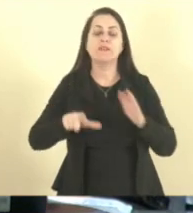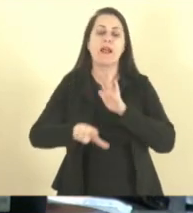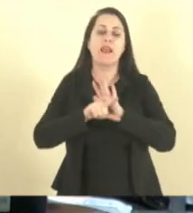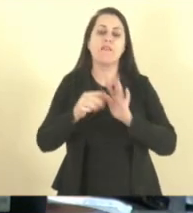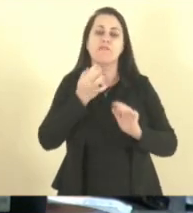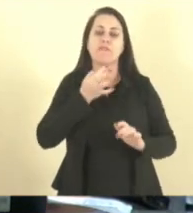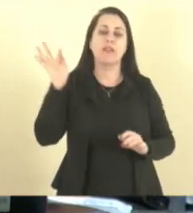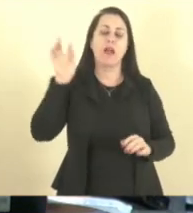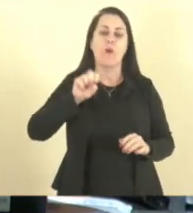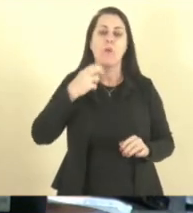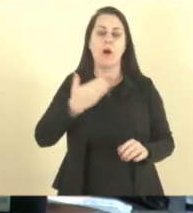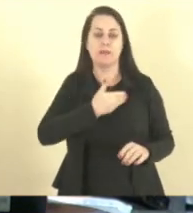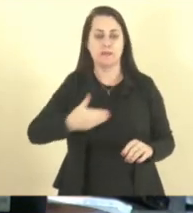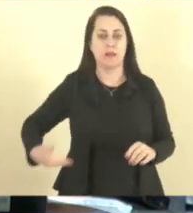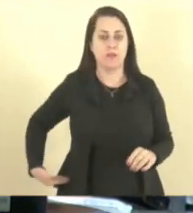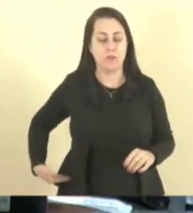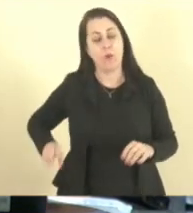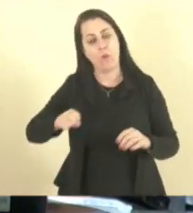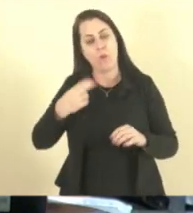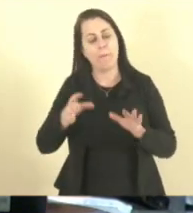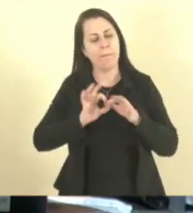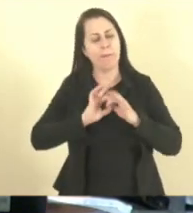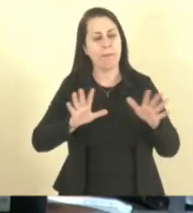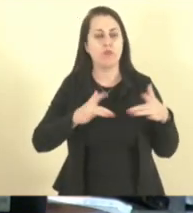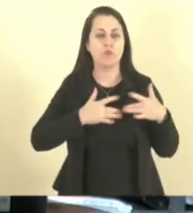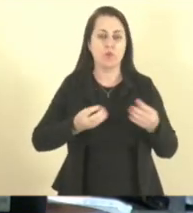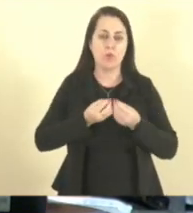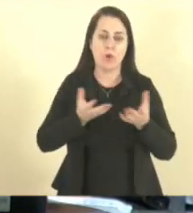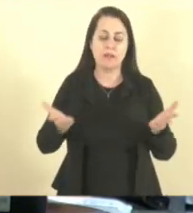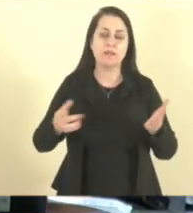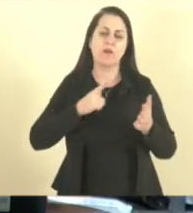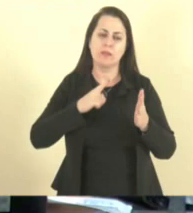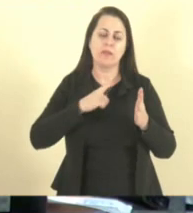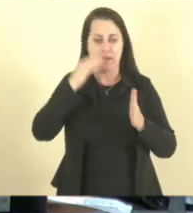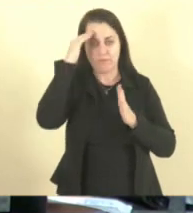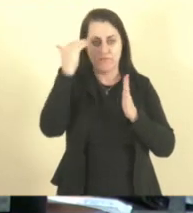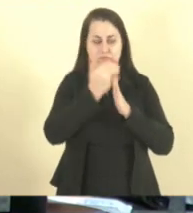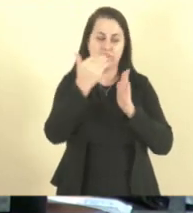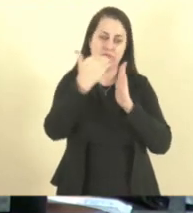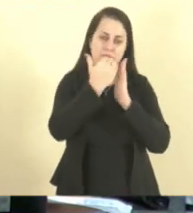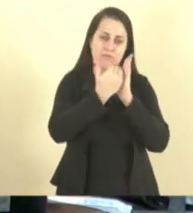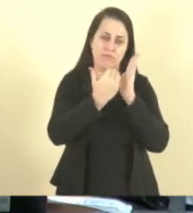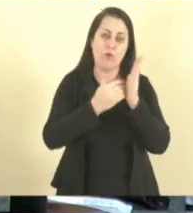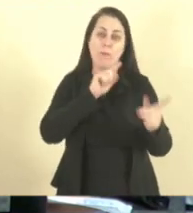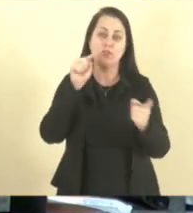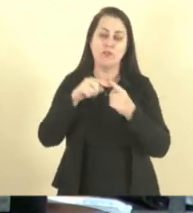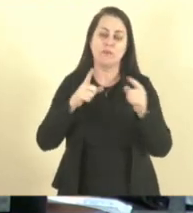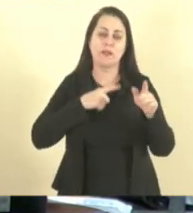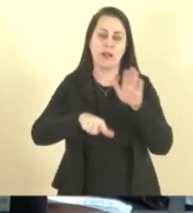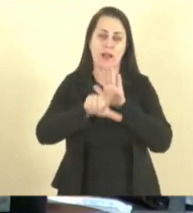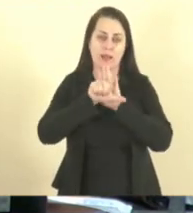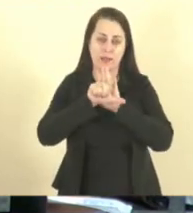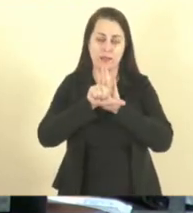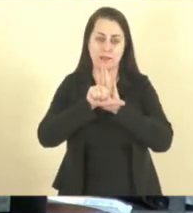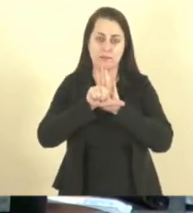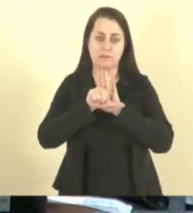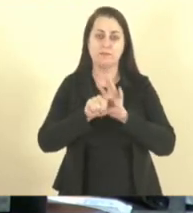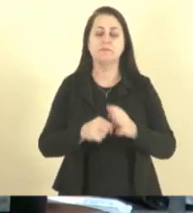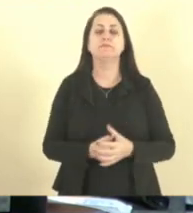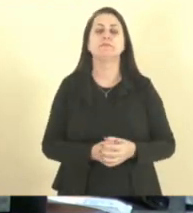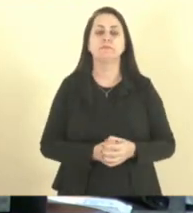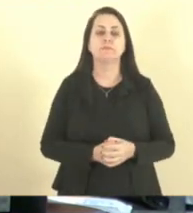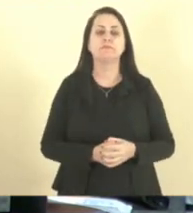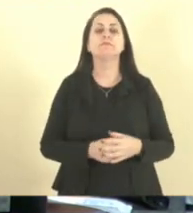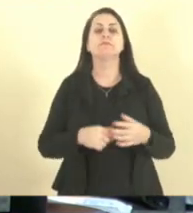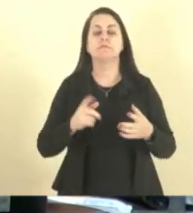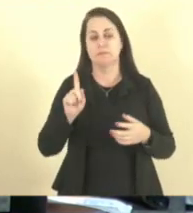ou quando permitida a doação que tenha atendido todos os requisitos objetivos e subjetivos previstos na lei. Então, essa é a primeira emenda aditiva,